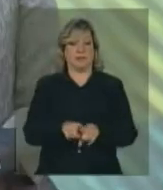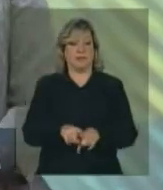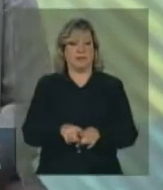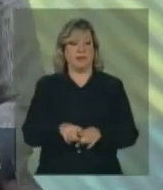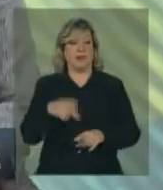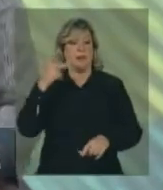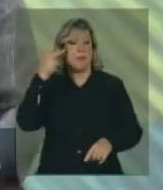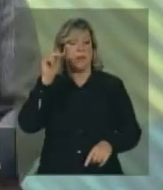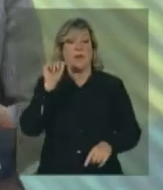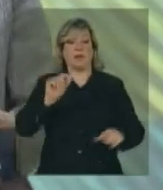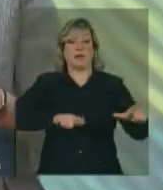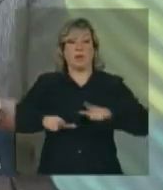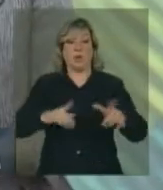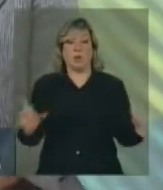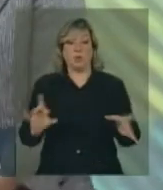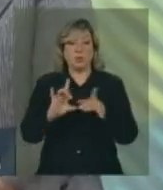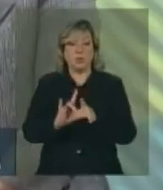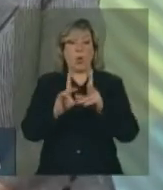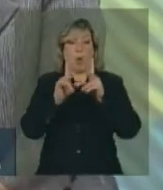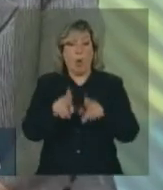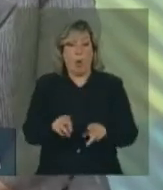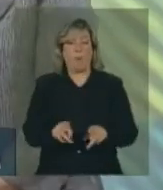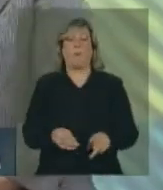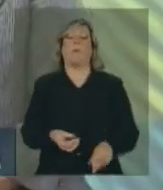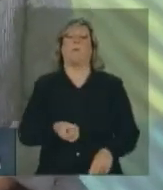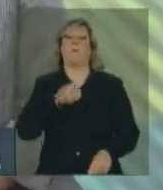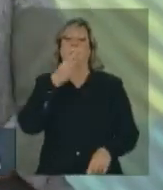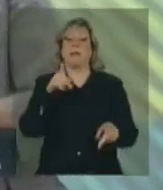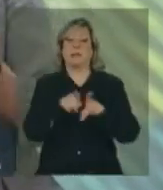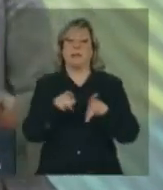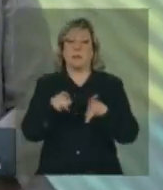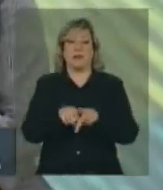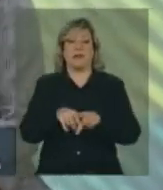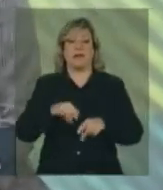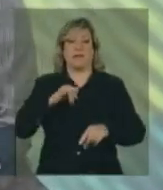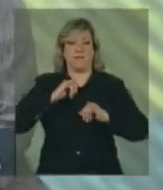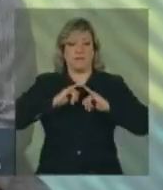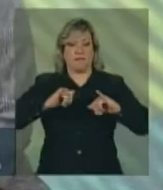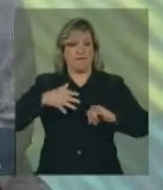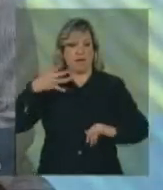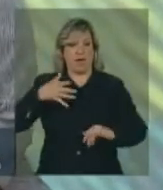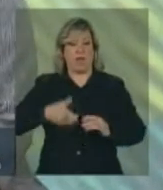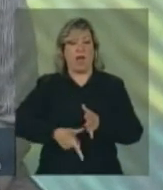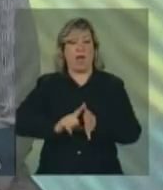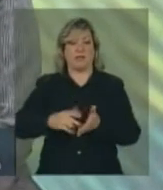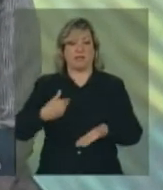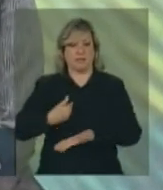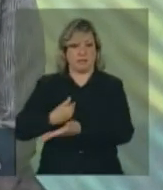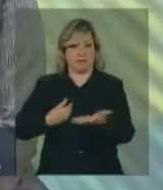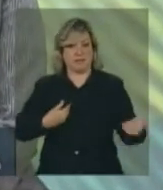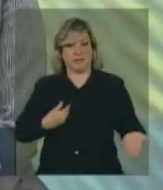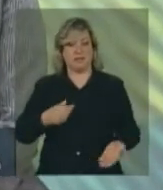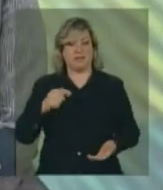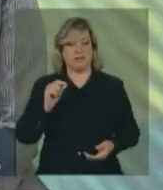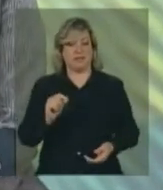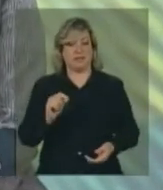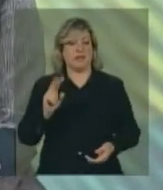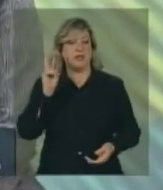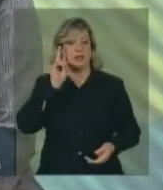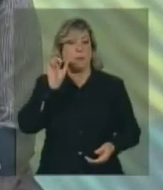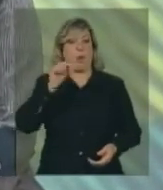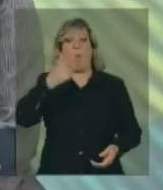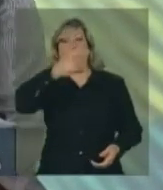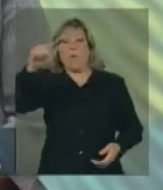atuação conjunta, como muito bem disse também, os que me antecederam, em terceiros